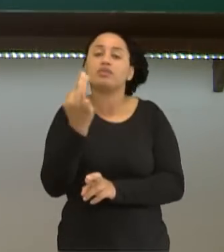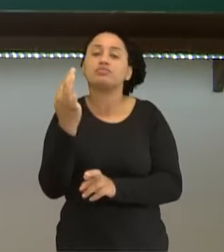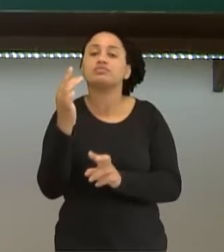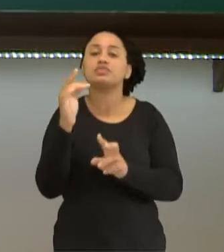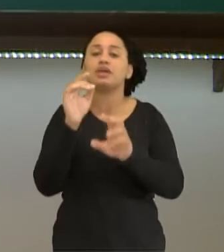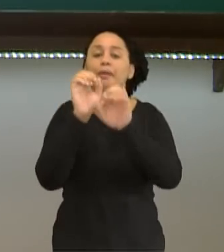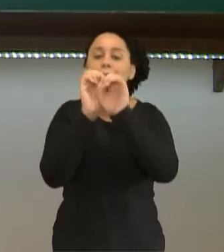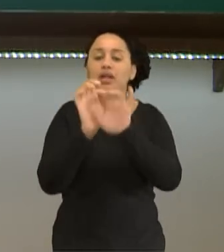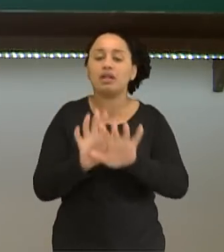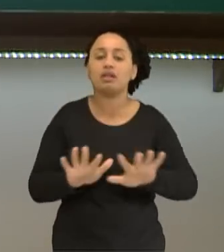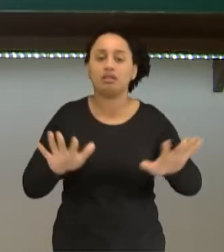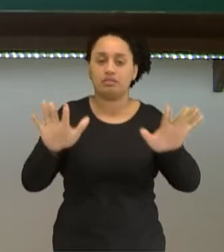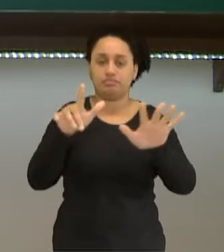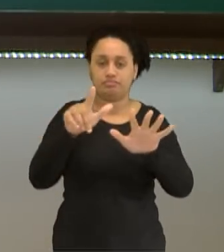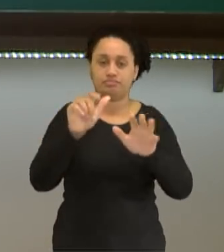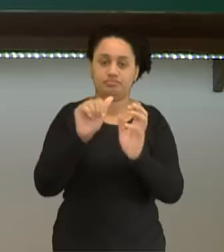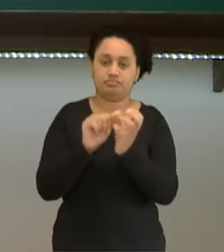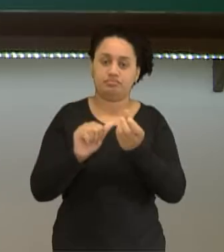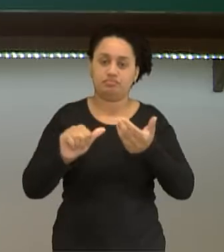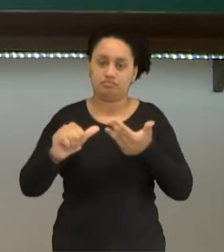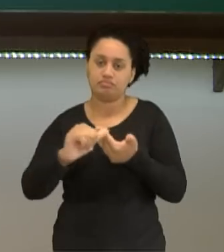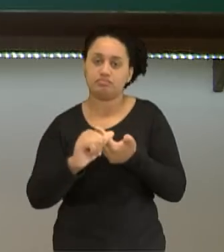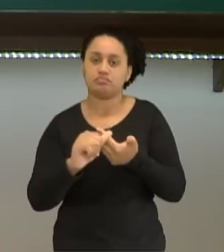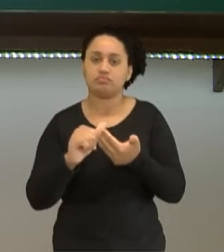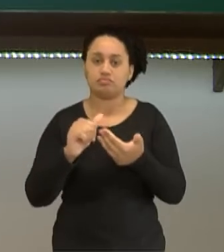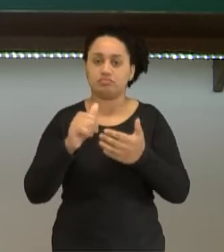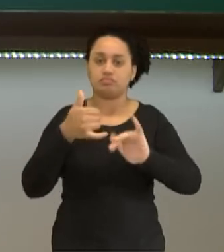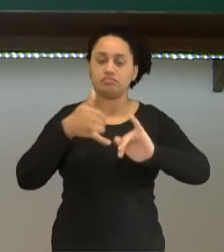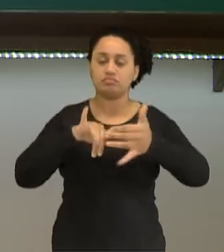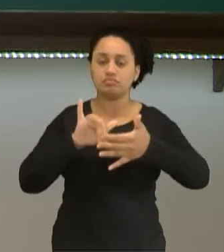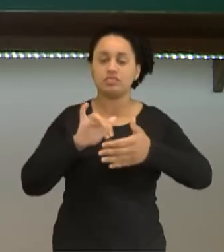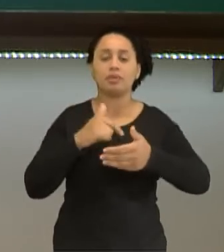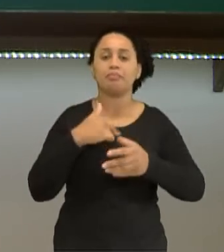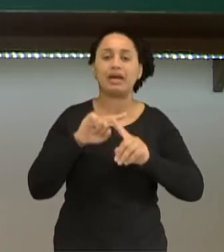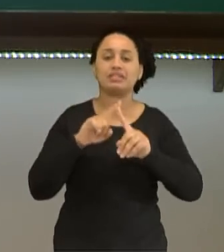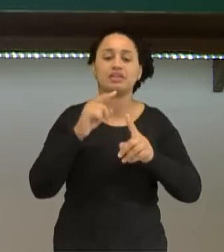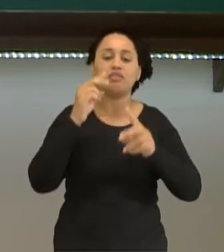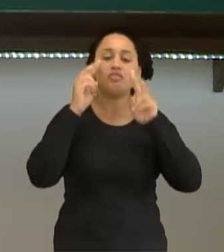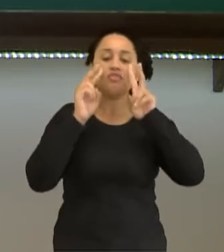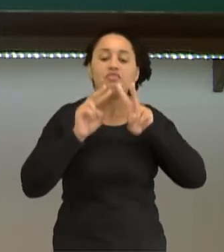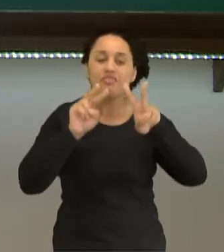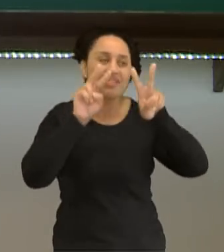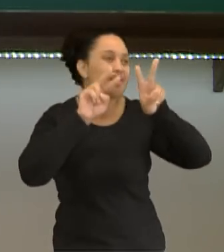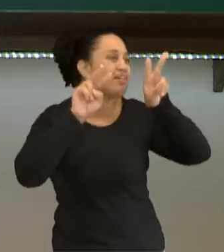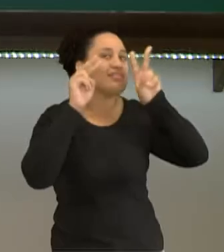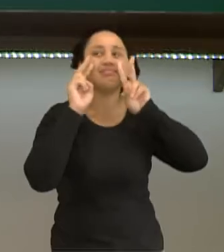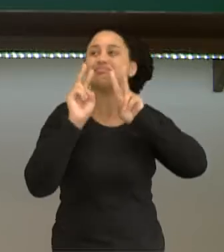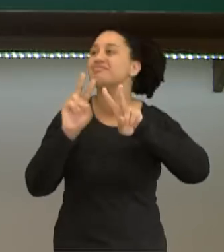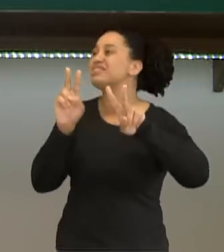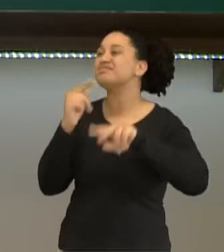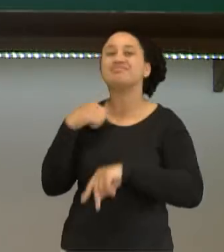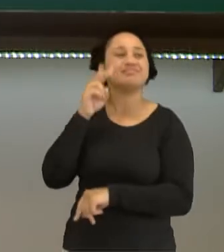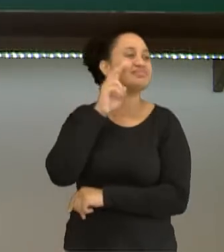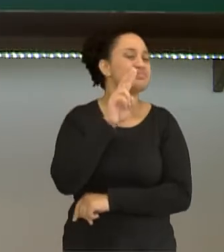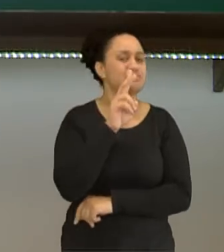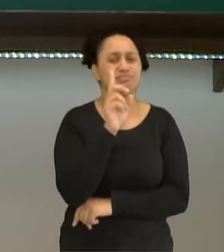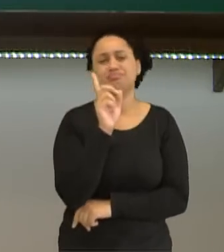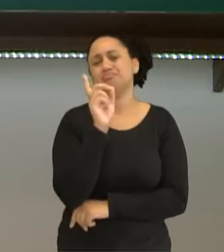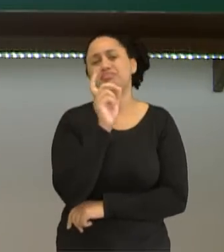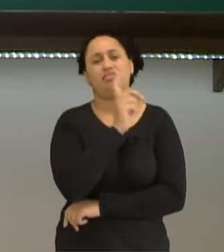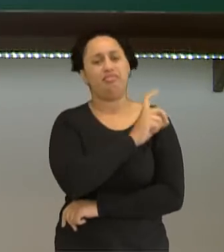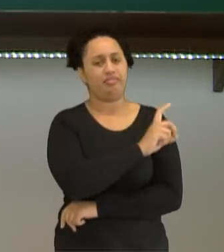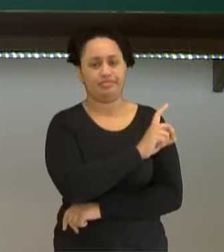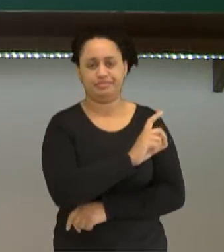radiação desses elementos. Enxergar o átomo, propriamente dito, é uma coisa, assim, muito difícil, muito